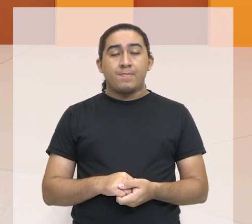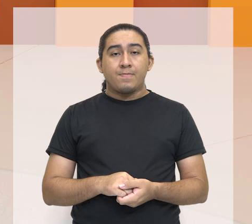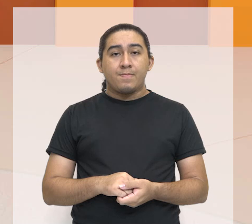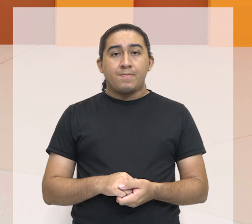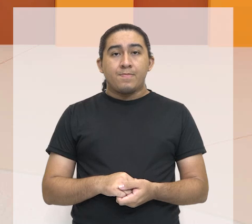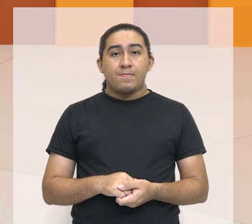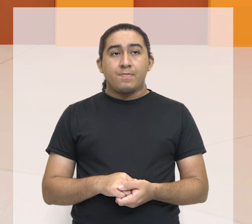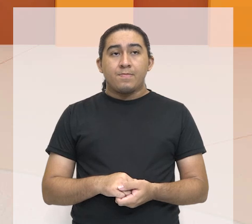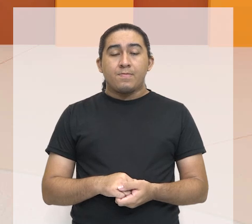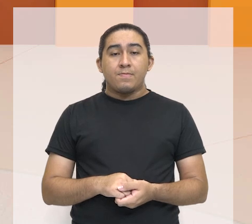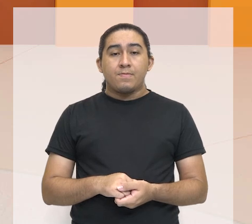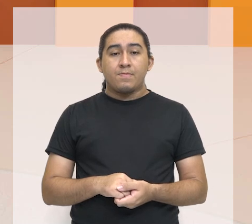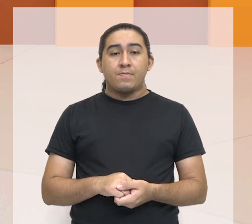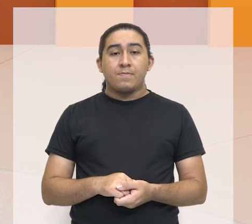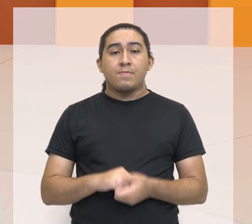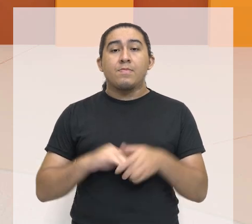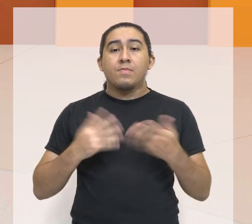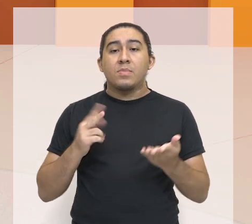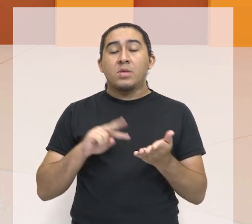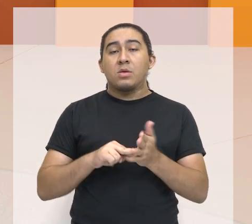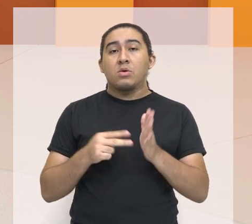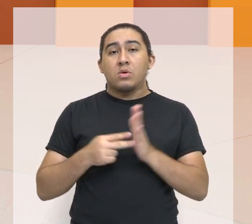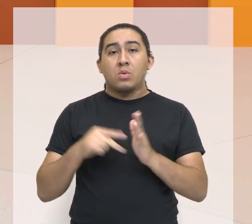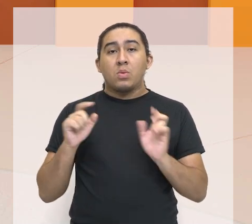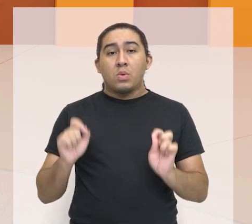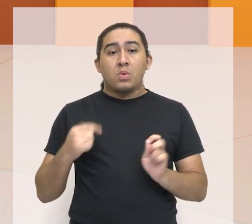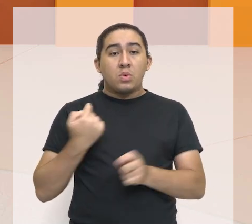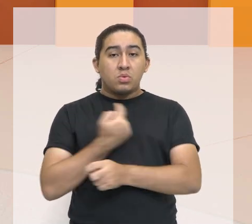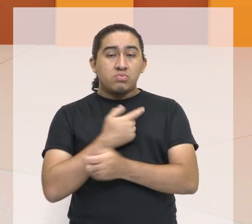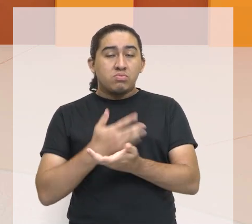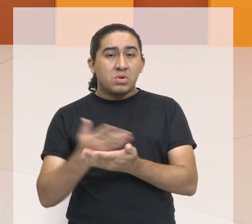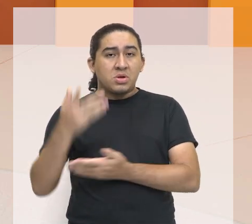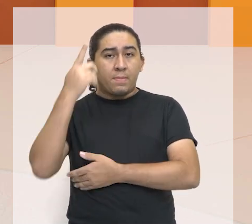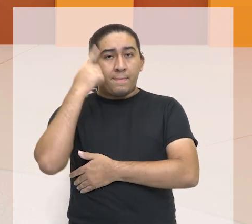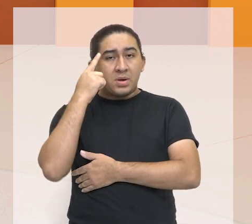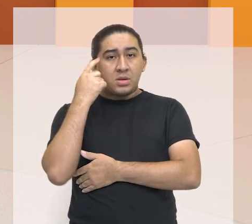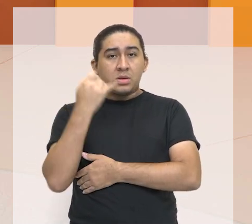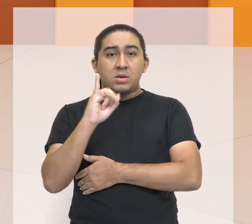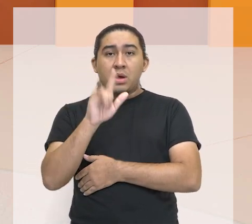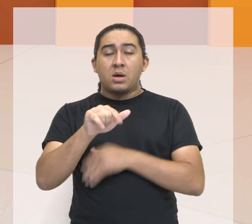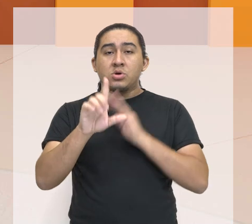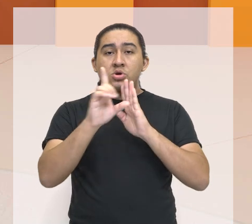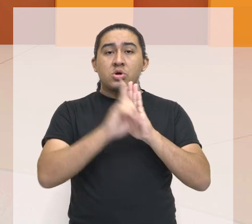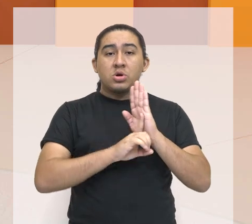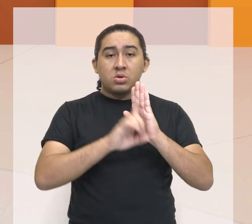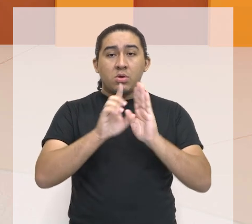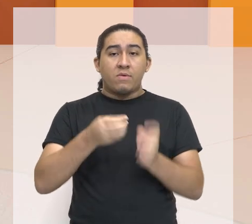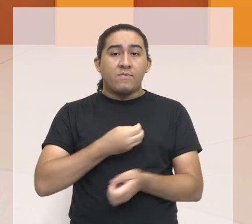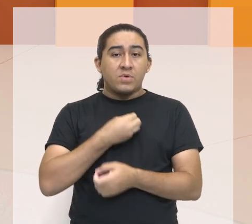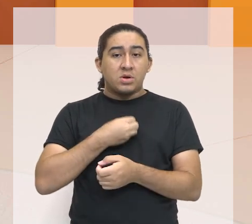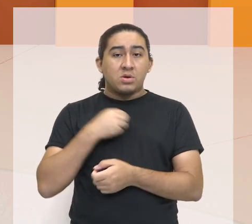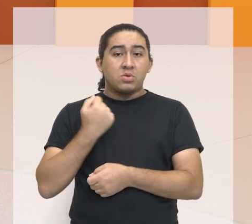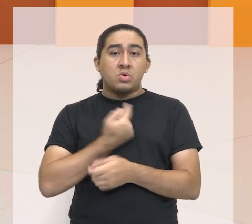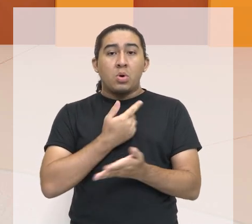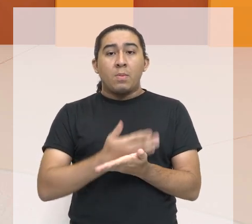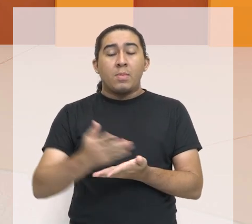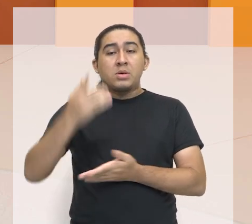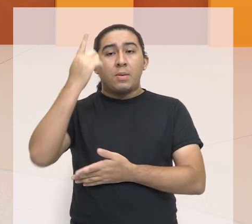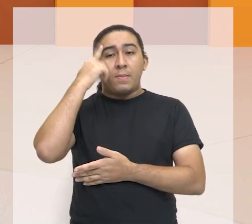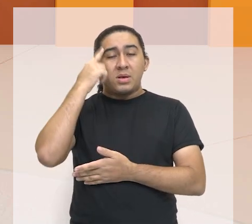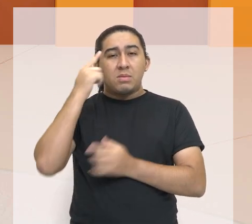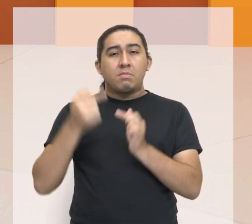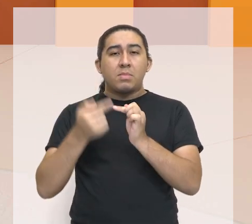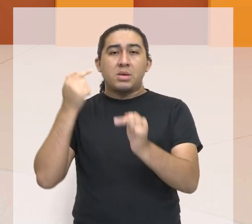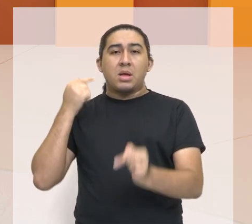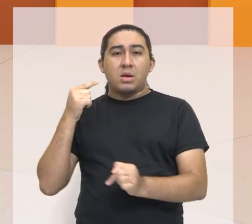Então, a gente já começa aqui a pensar, quando a gente fala de direito à vida, a gente já começa a pensar desde